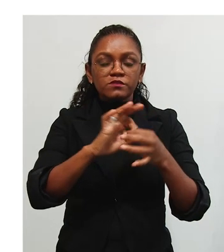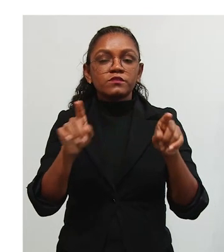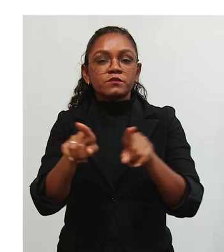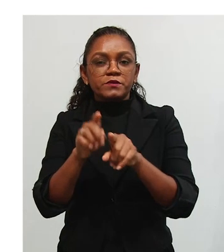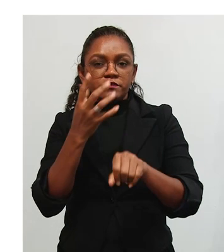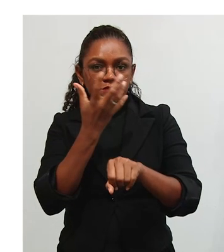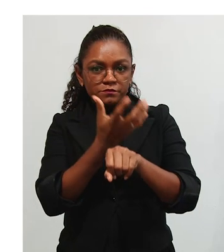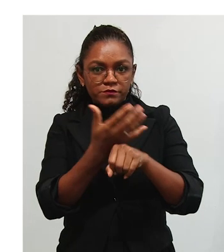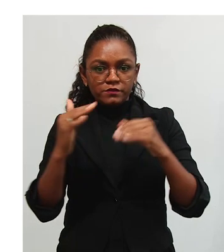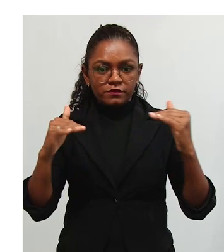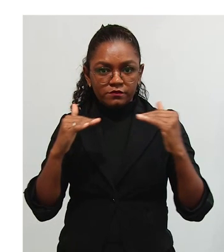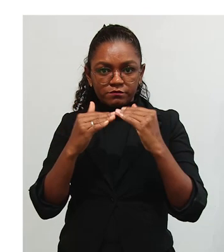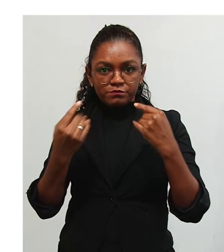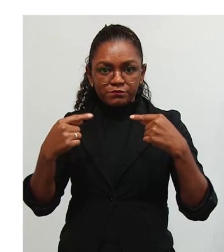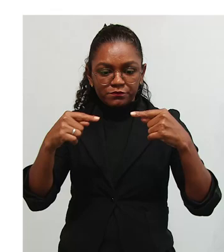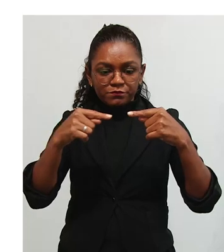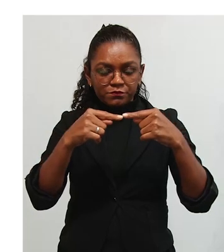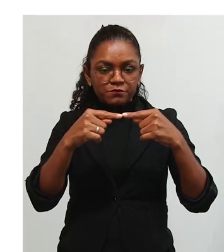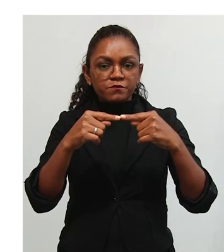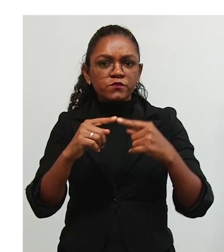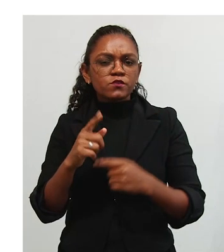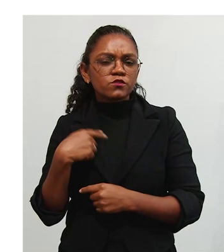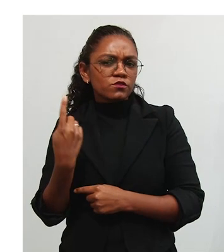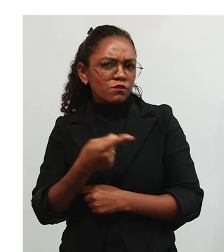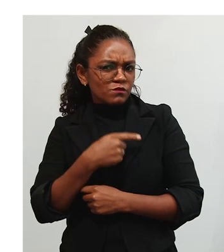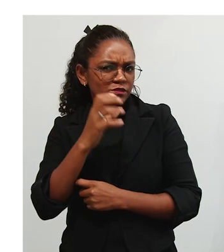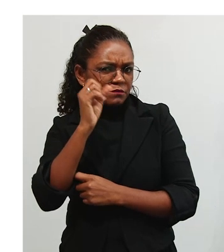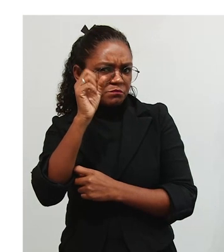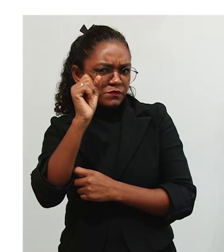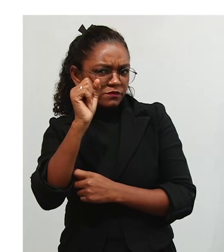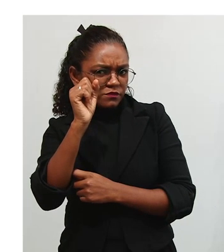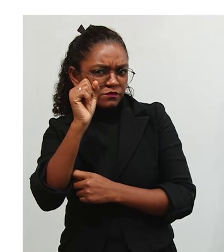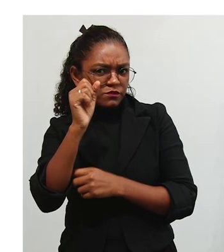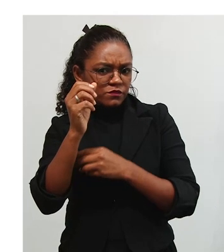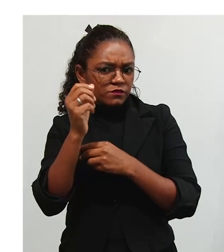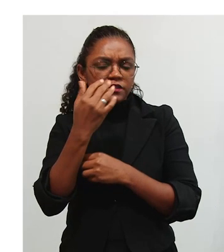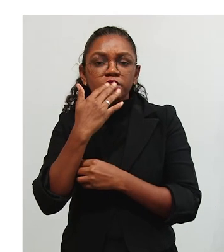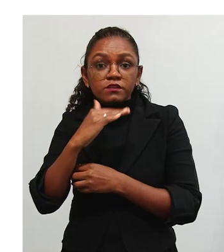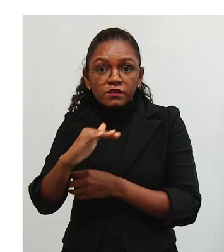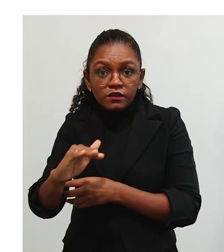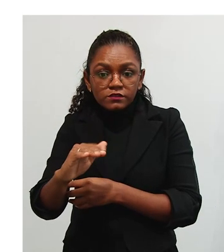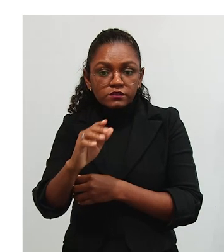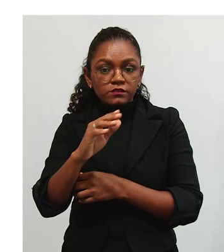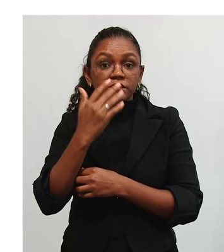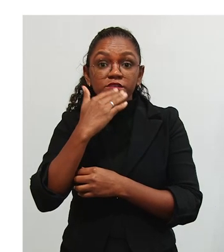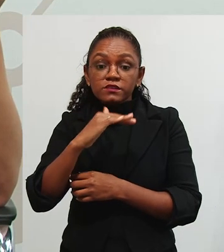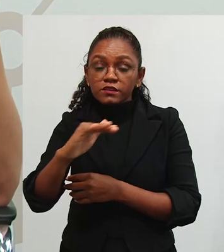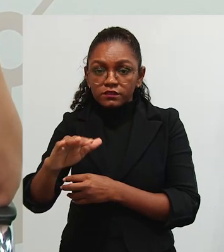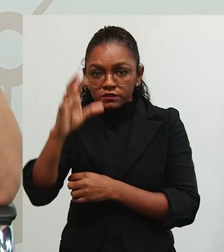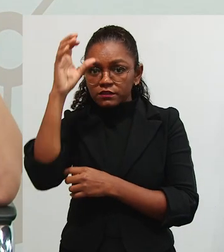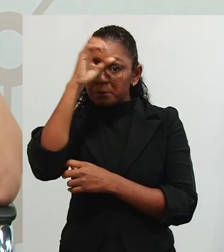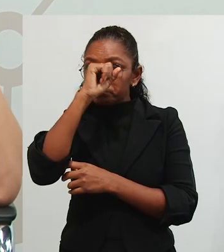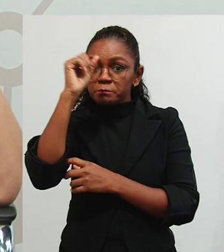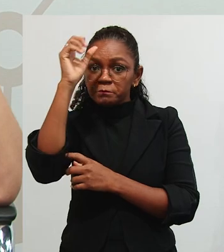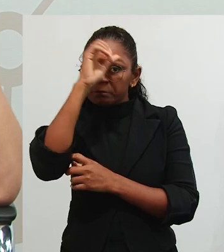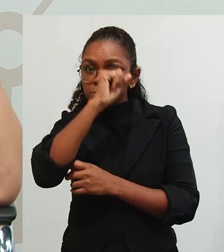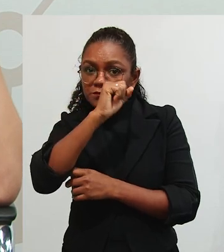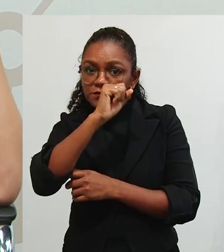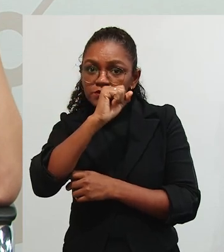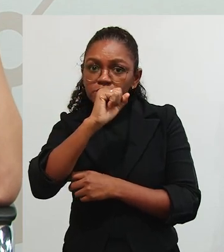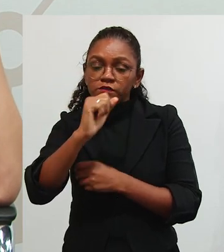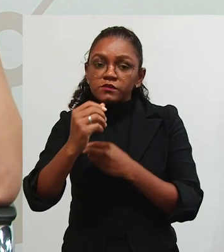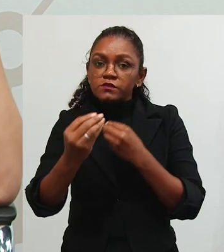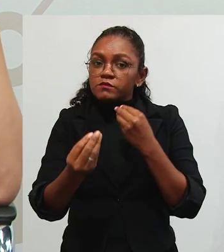a nossa disciplina, será que nós aprendemos, nós, né? Quando crianças, as crianças, nós